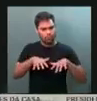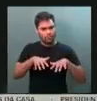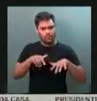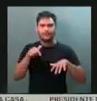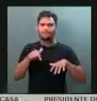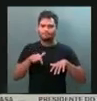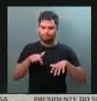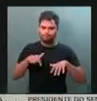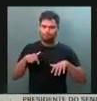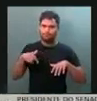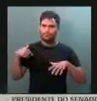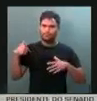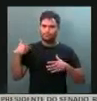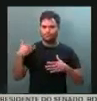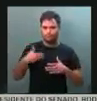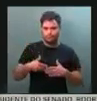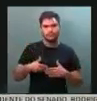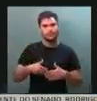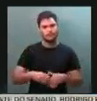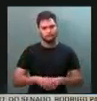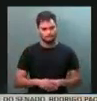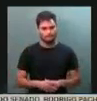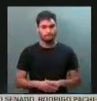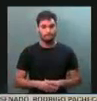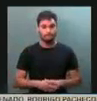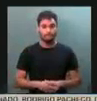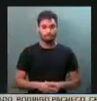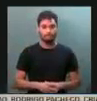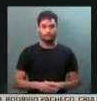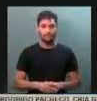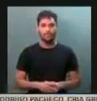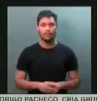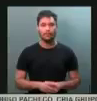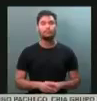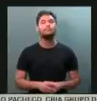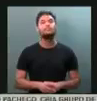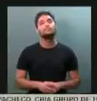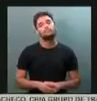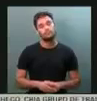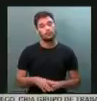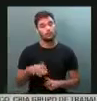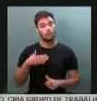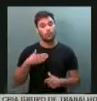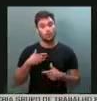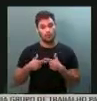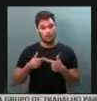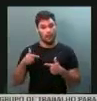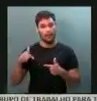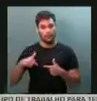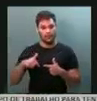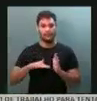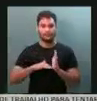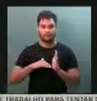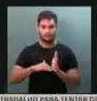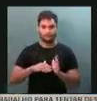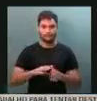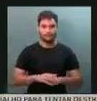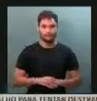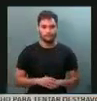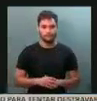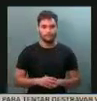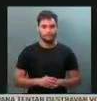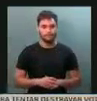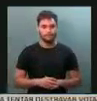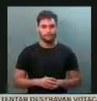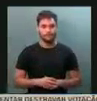anos ou durante todo o mandato que fizemos. Embora